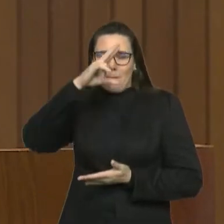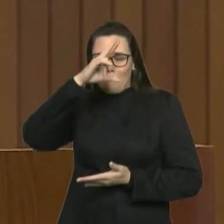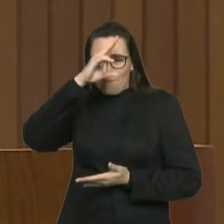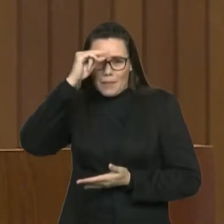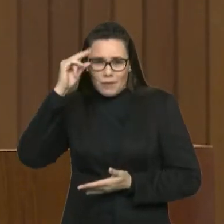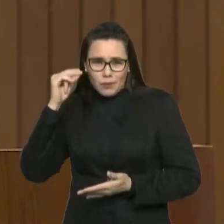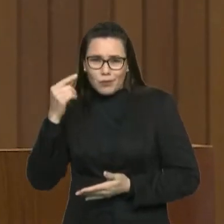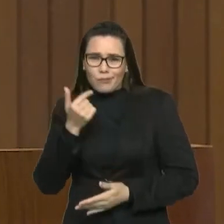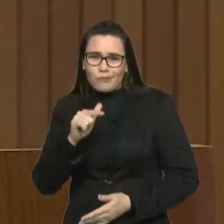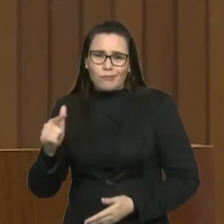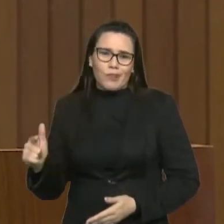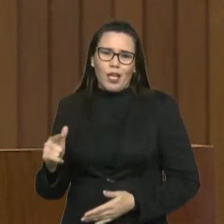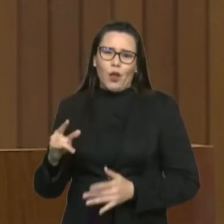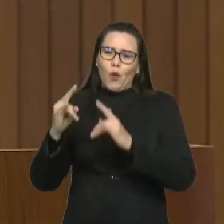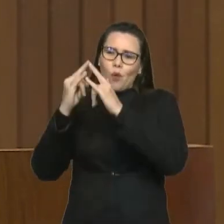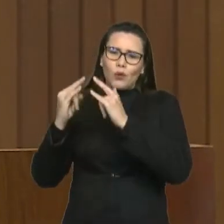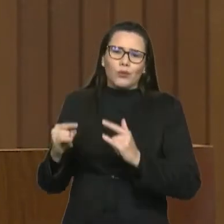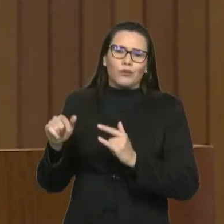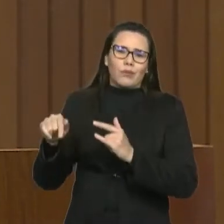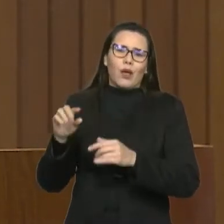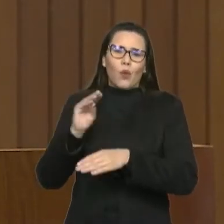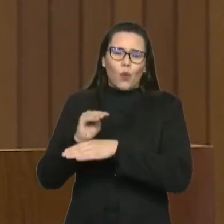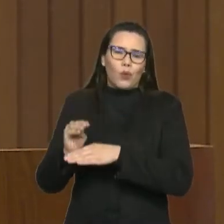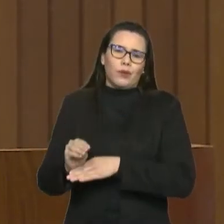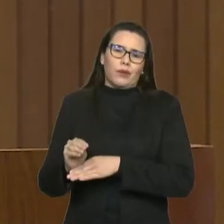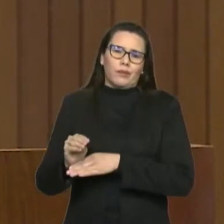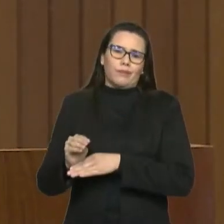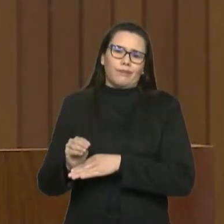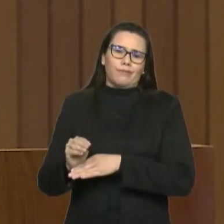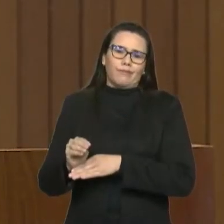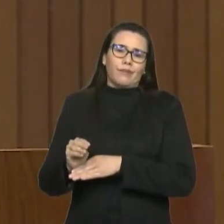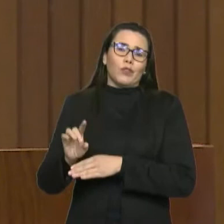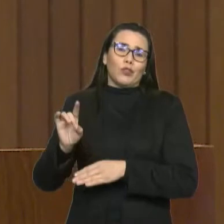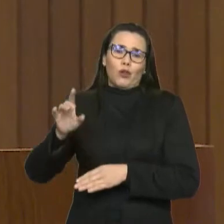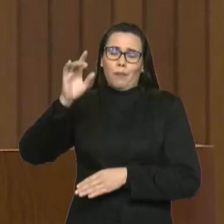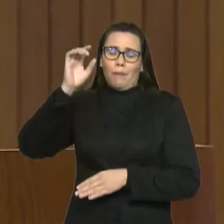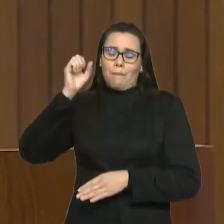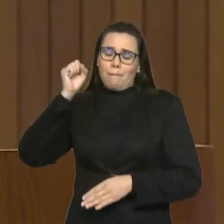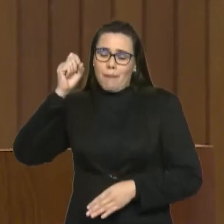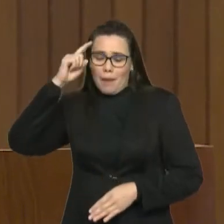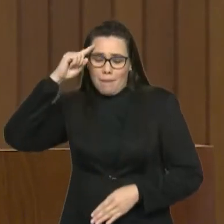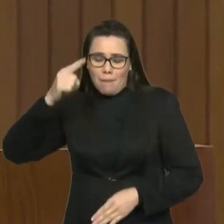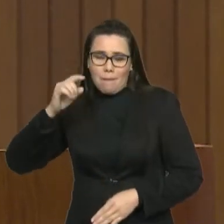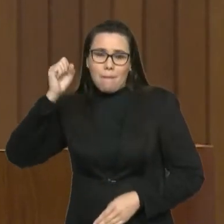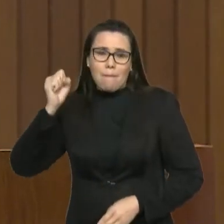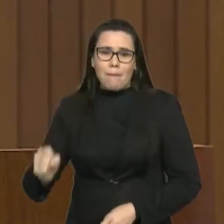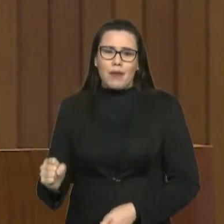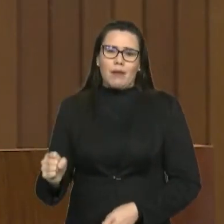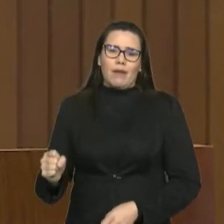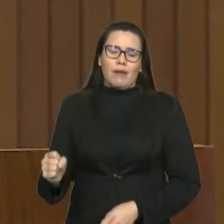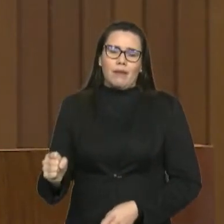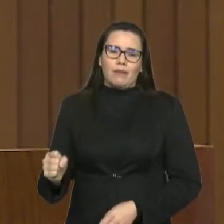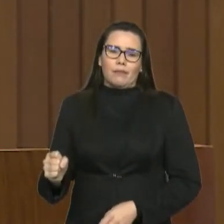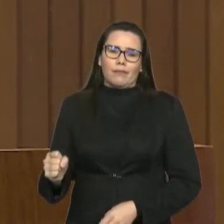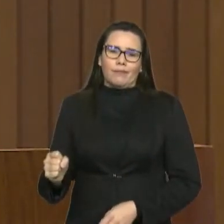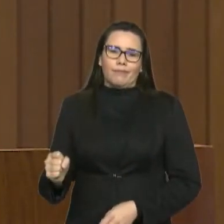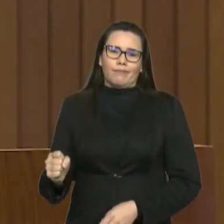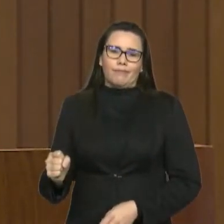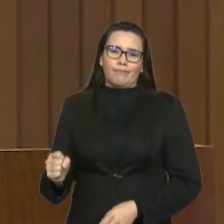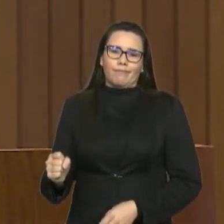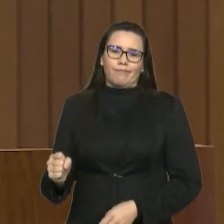A Prefeitura mentiu quando emitiu uma nota afirmando que eu estava compartilhando fake news em minhas redes.